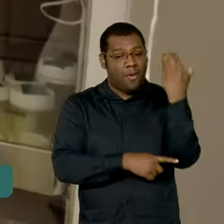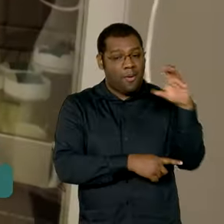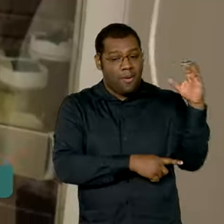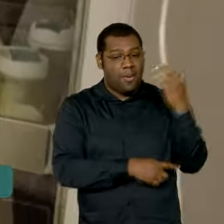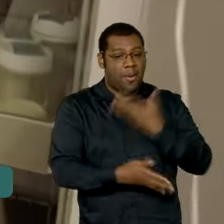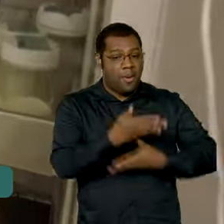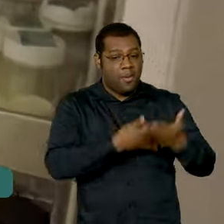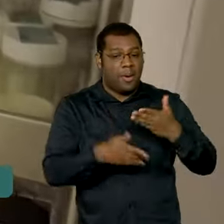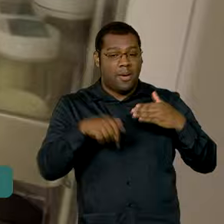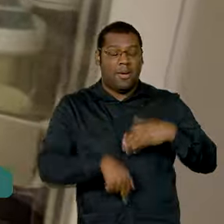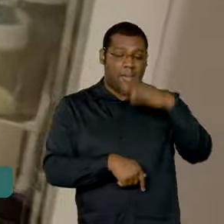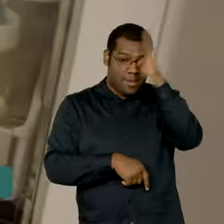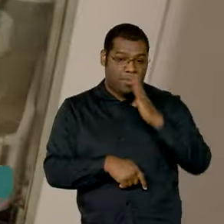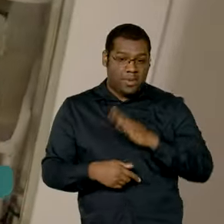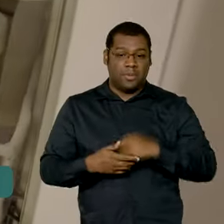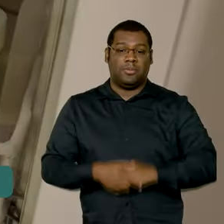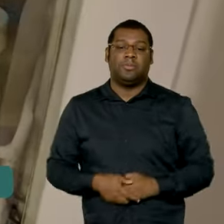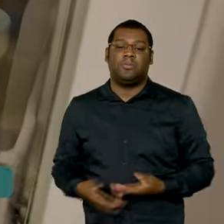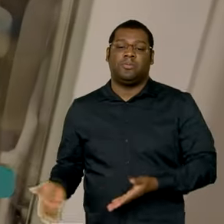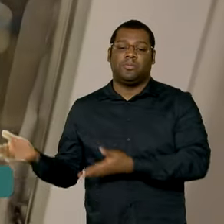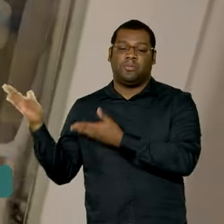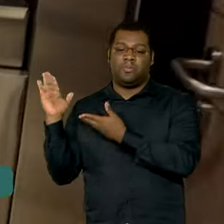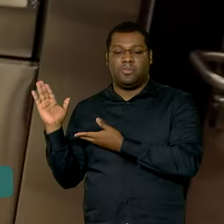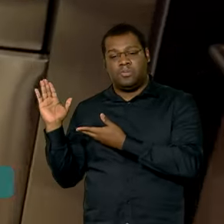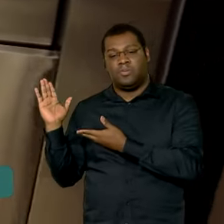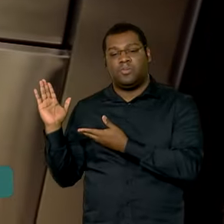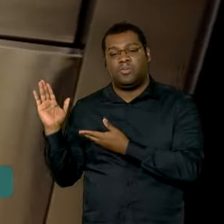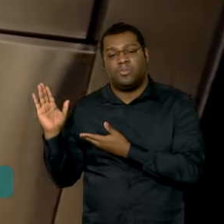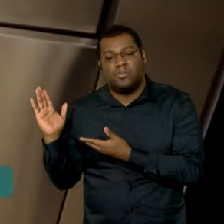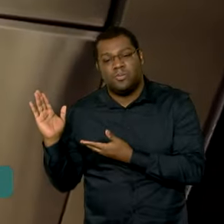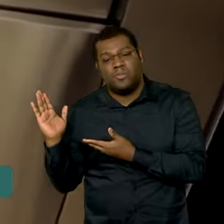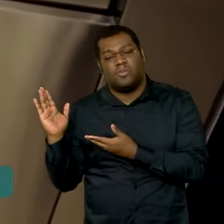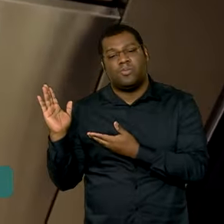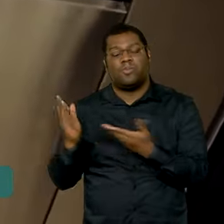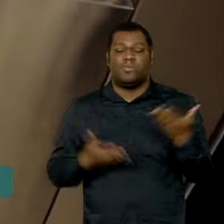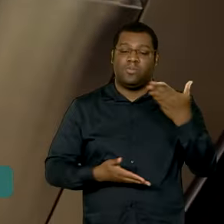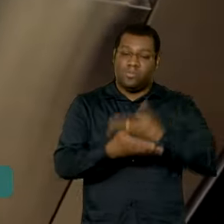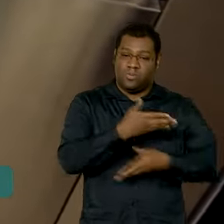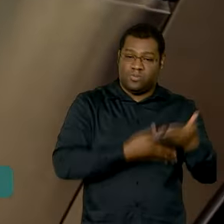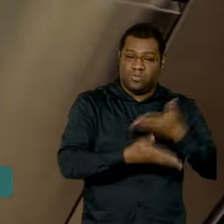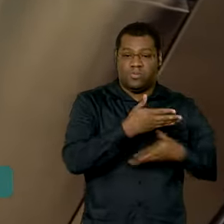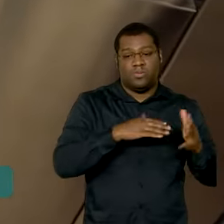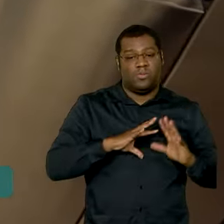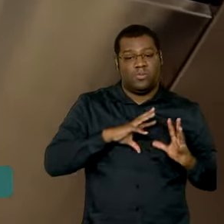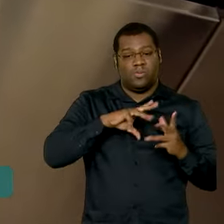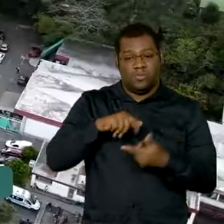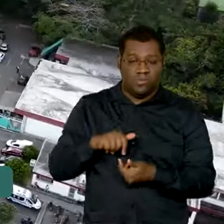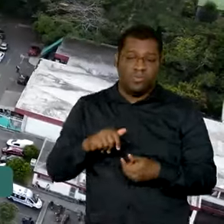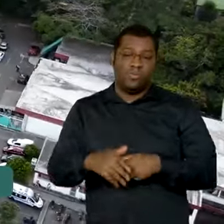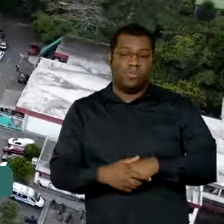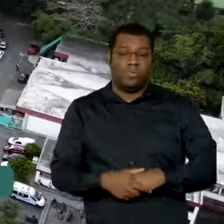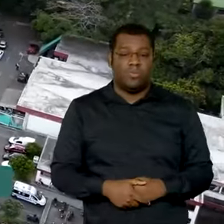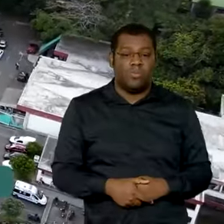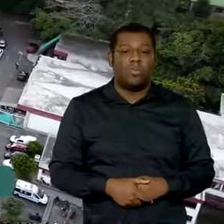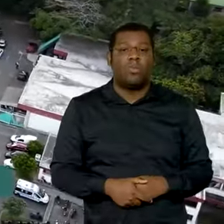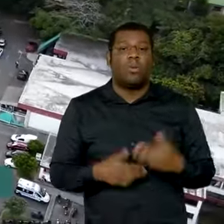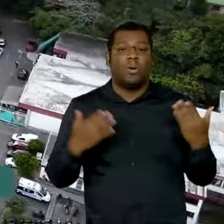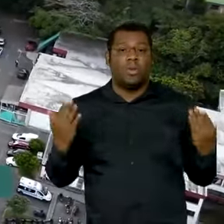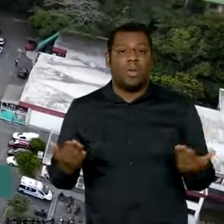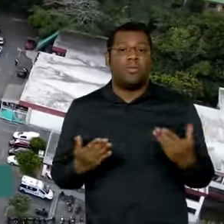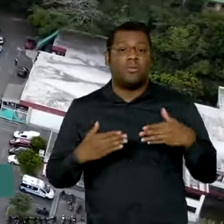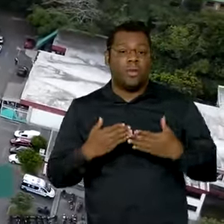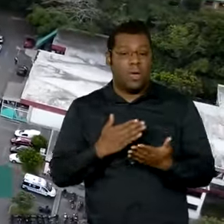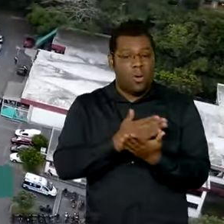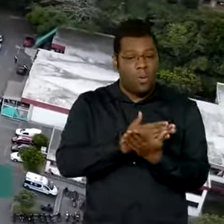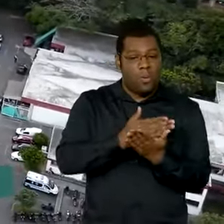O primeiro banco de leite da Colômbia dentro do convênio de cooperação internacional com o Brasil foi inaugurado em